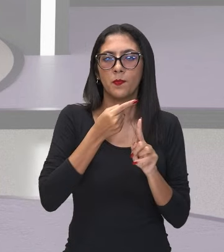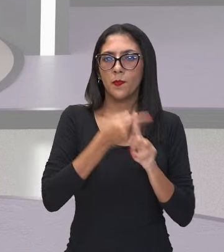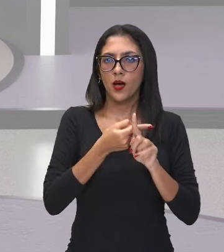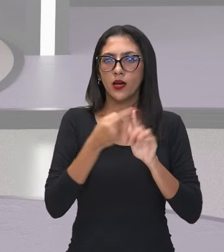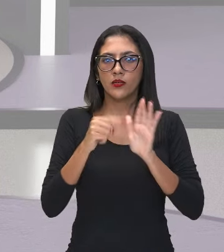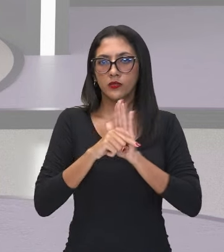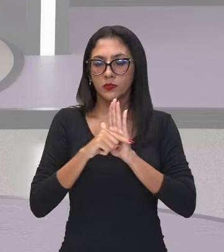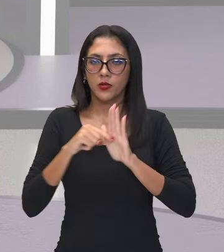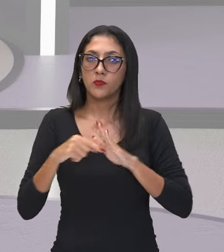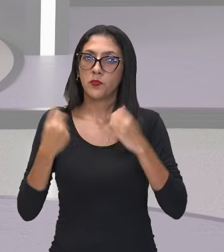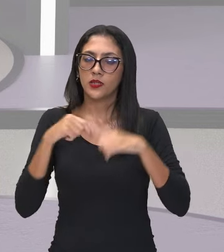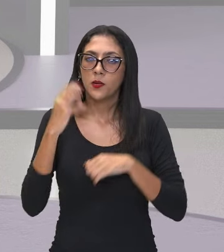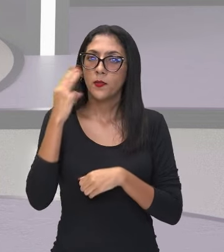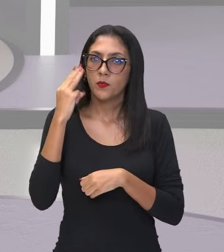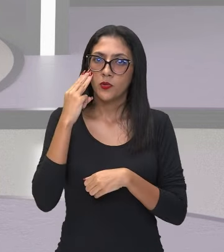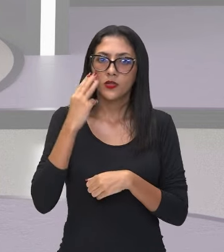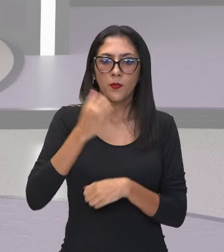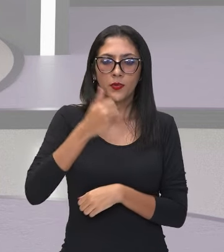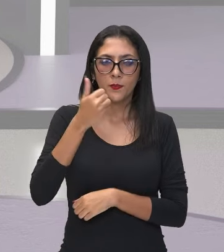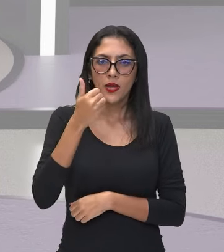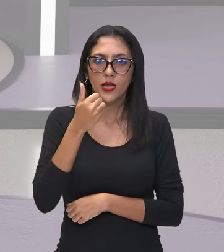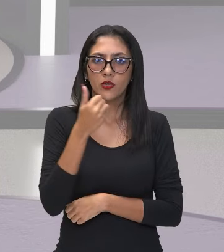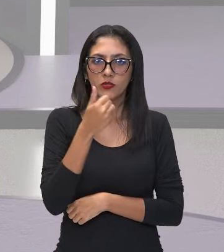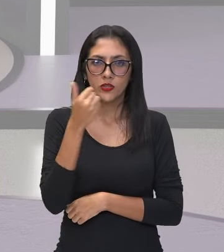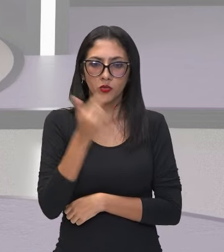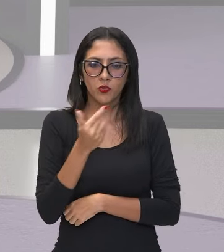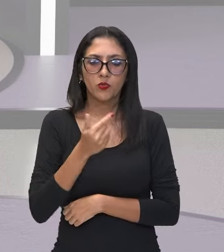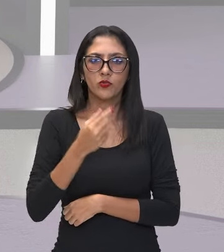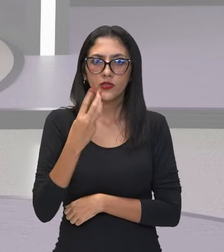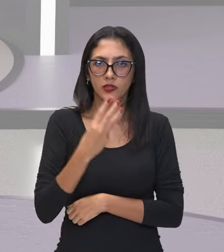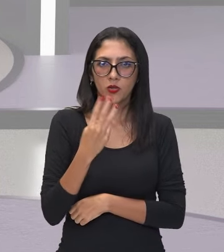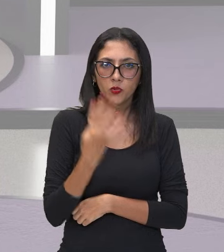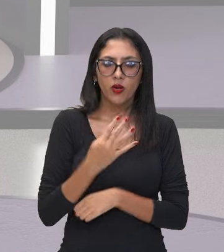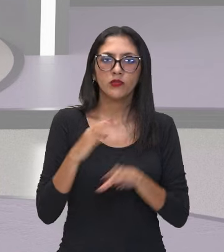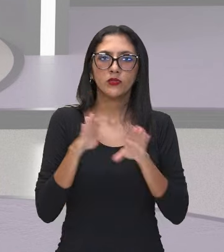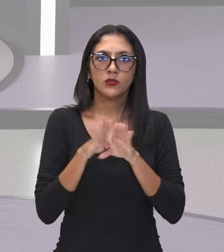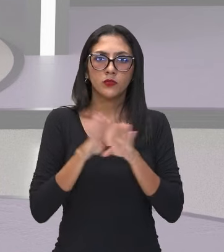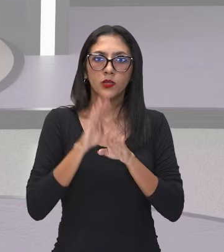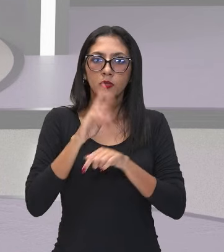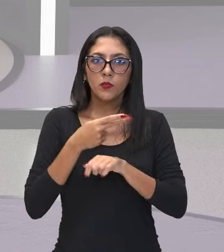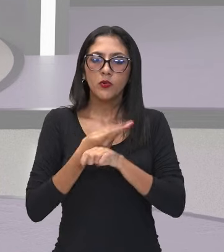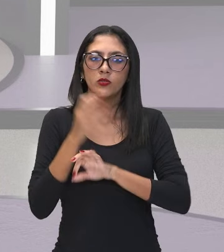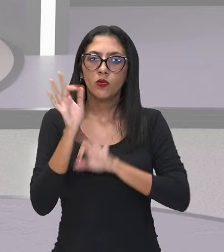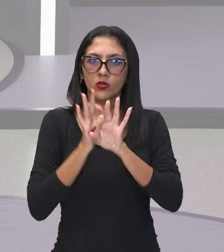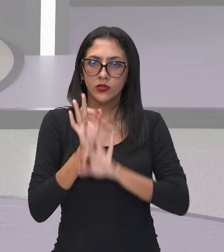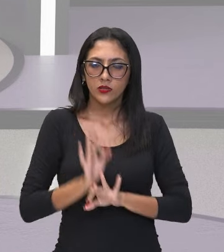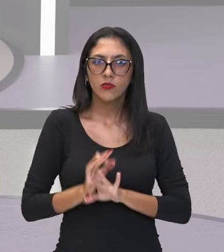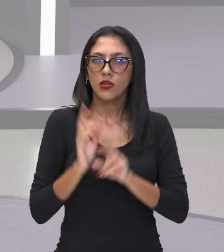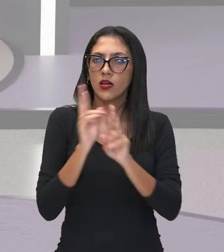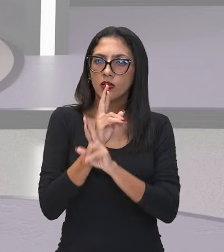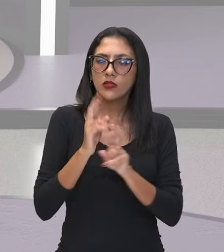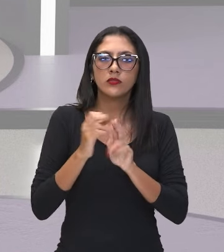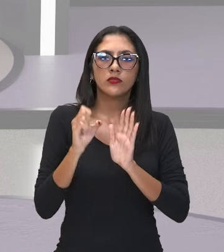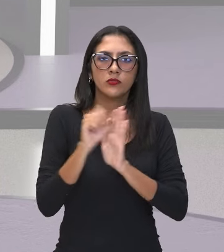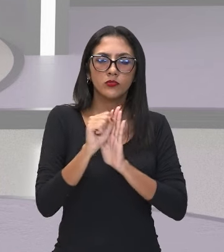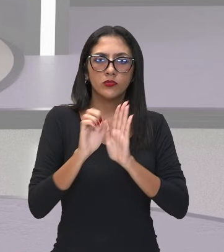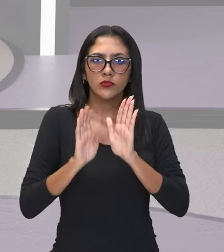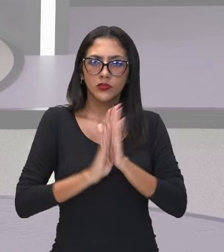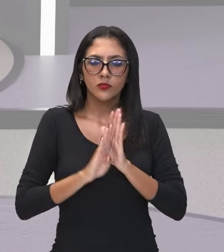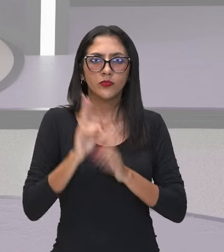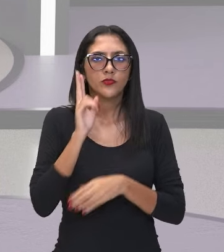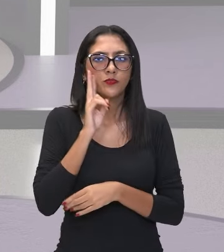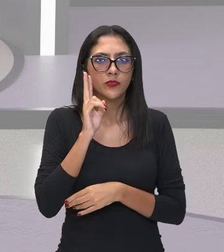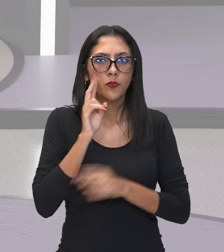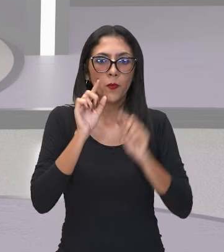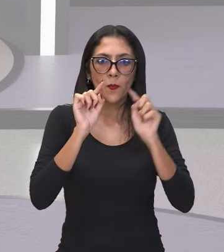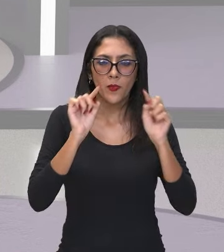também. depois lembrar aí da ordem de resolução dos sinais, não é? De associação que aparecem. Primeiro você vai